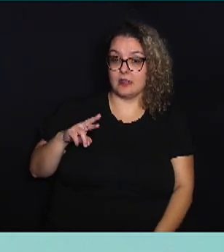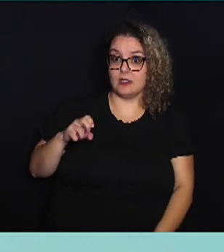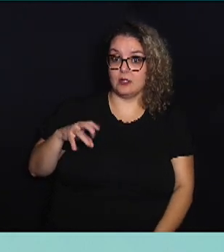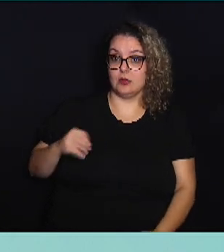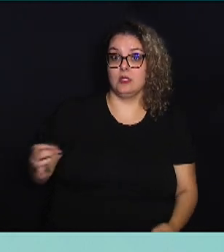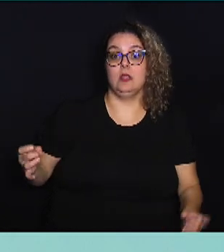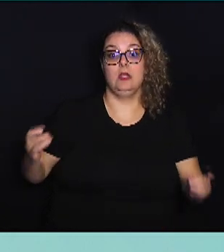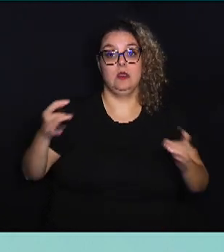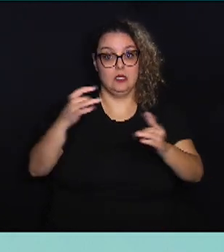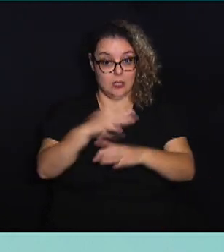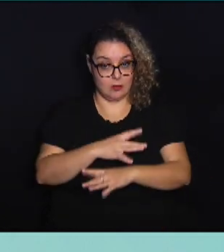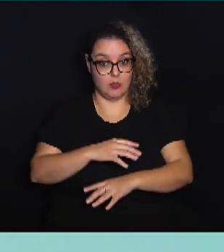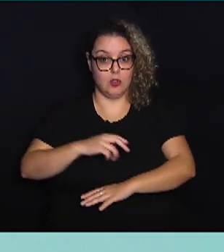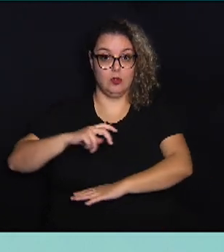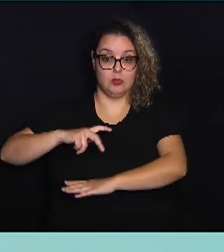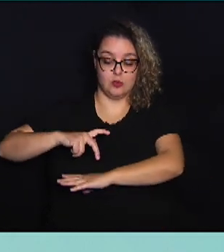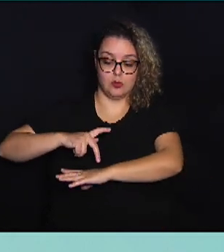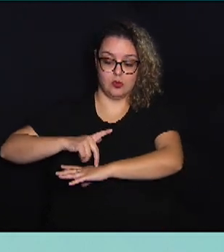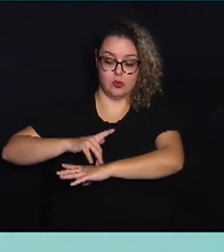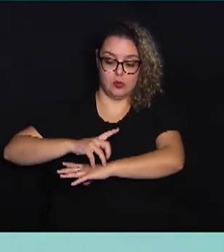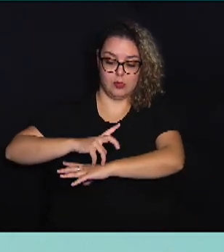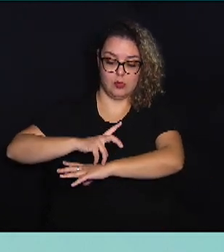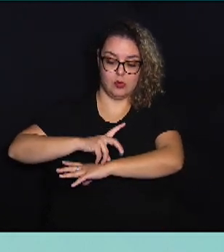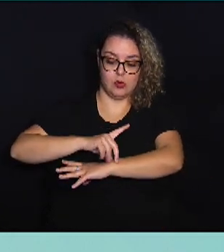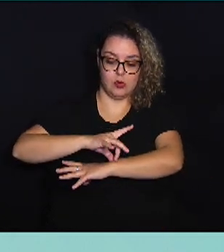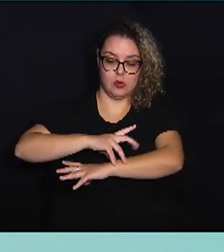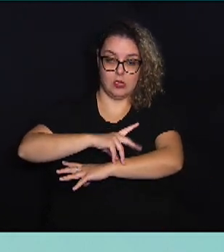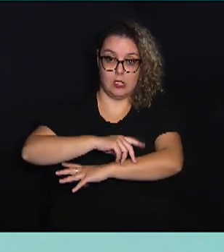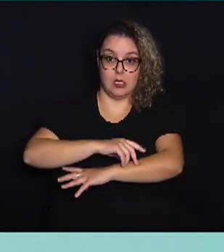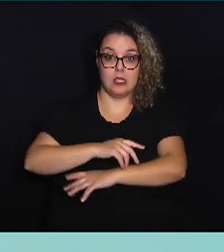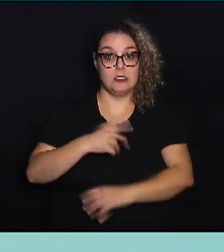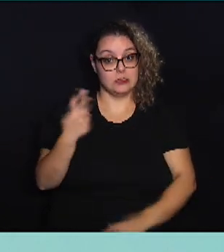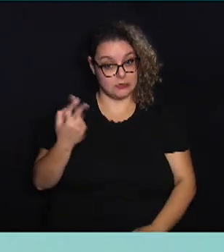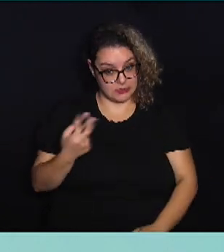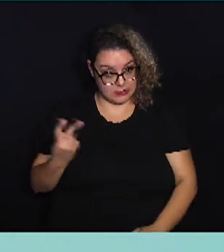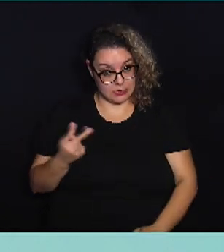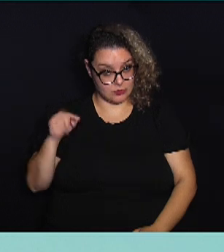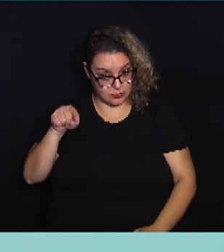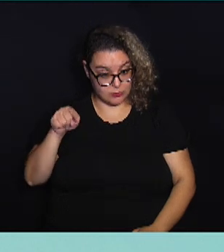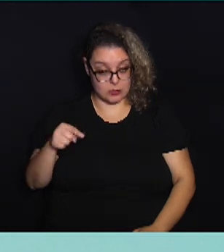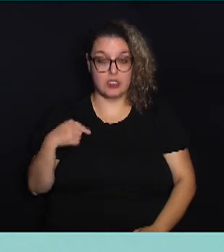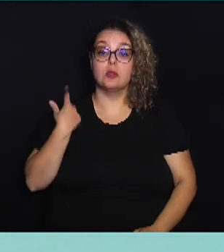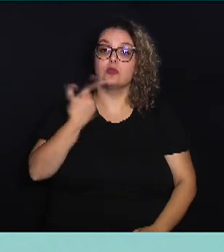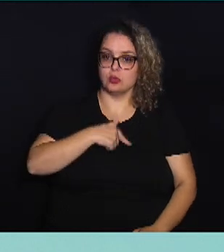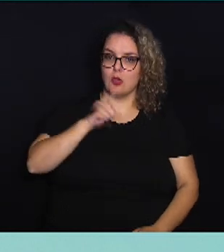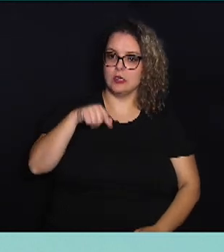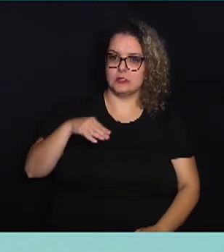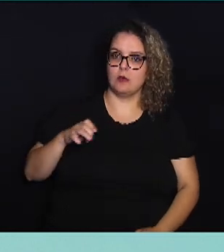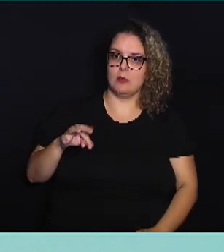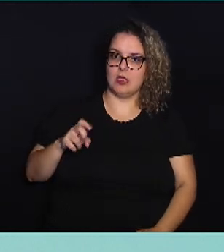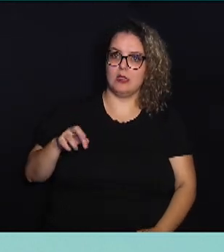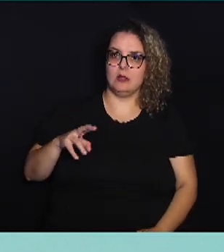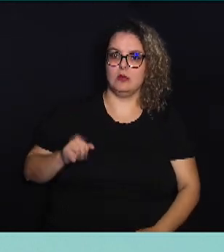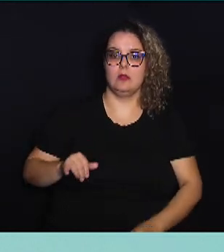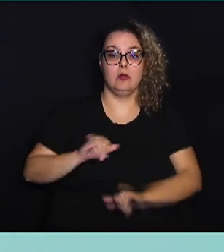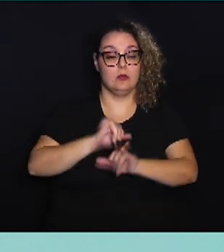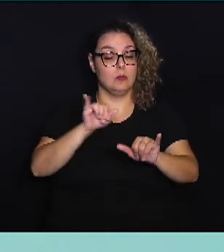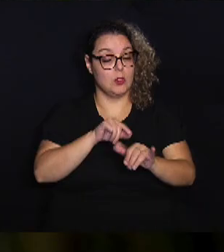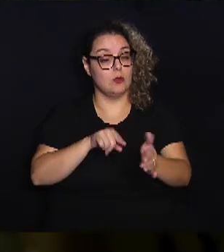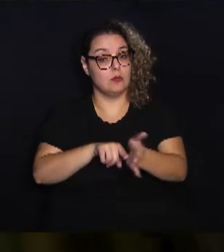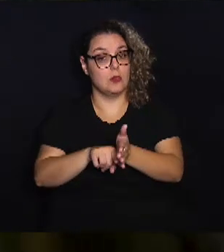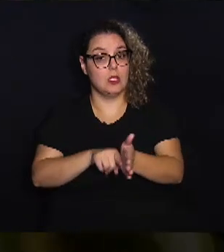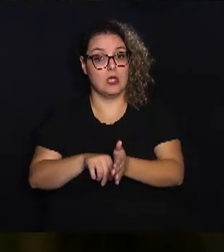dinossauros. Segundo ele, somos o meteoro. A informação foi anunciada por pesquisadores do Observatório